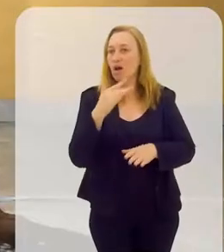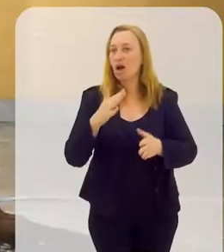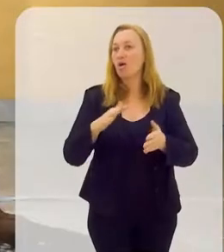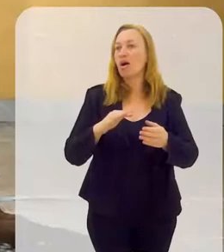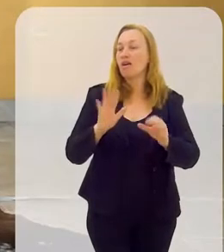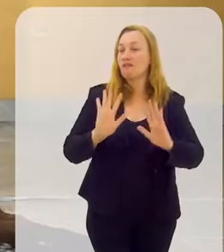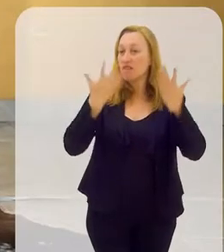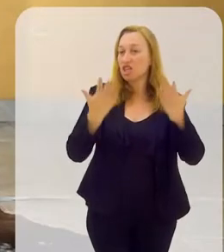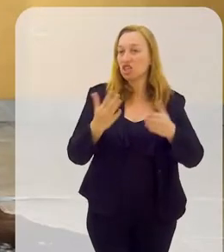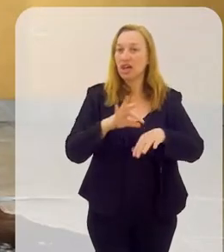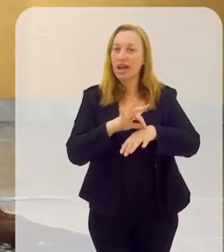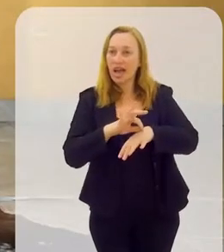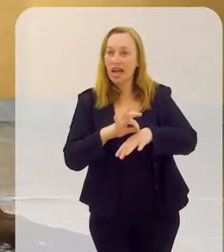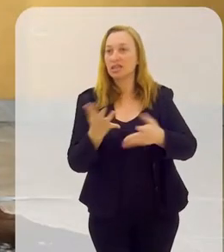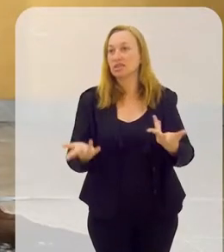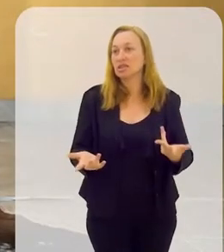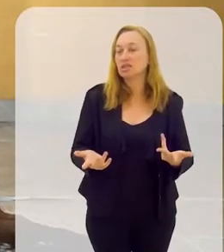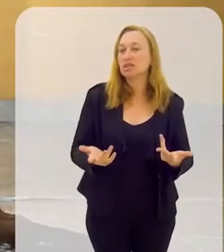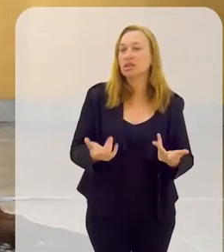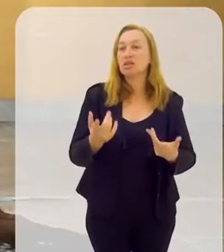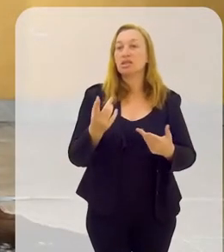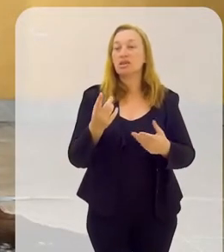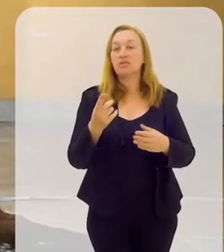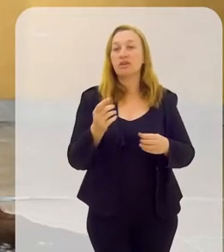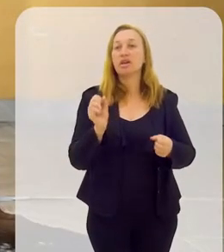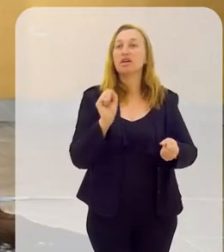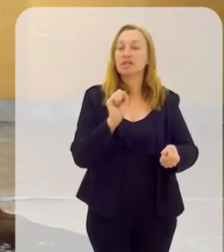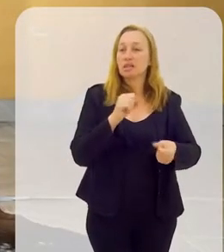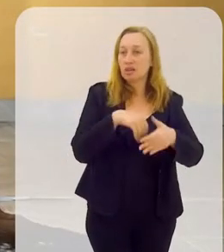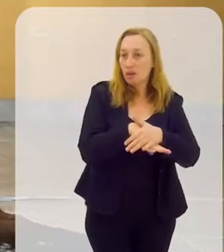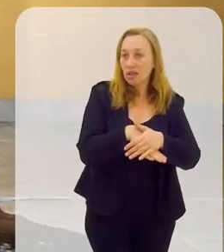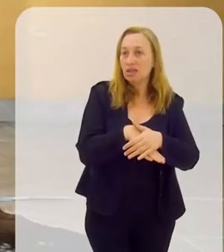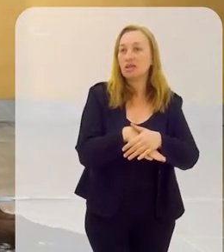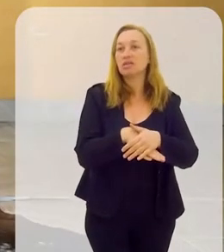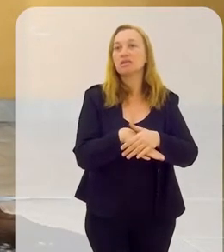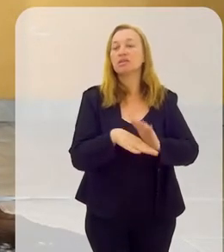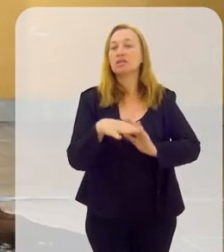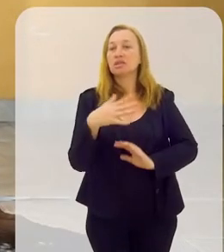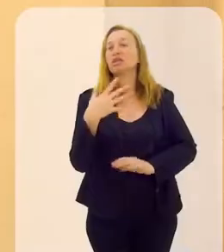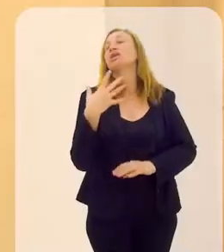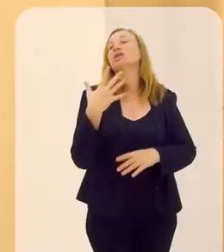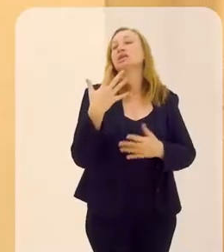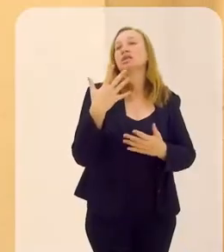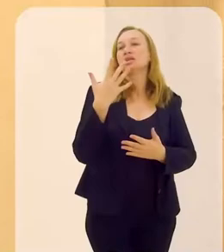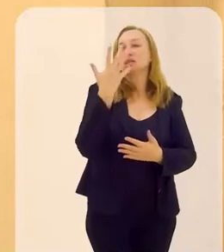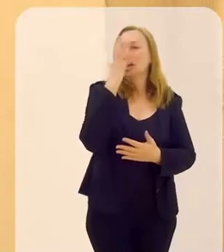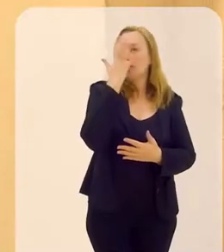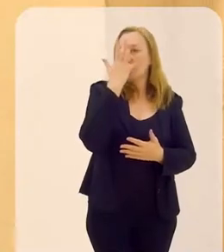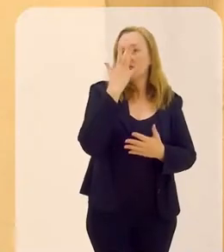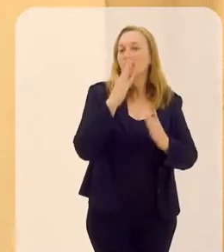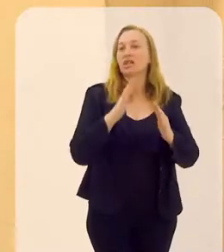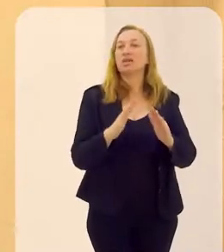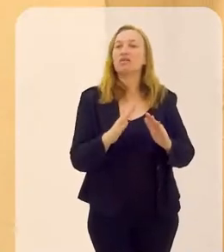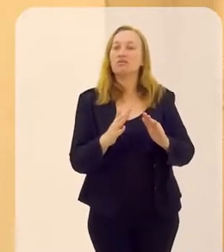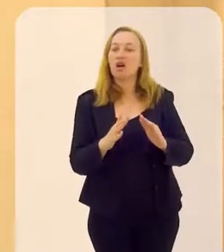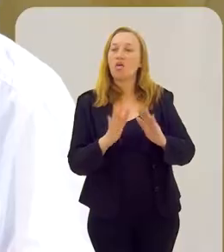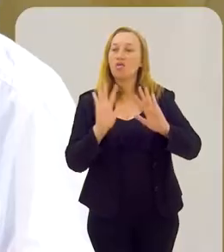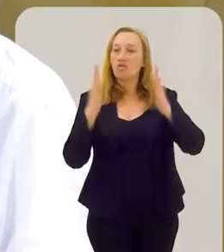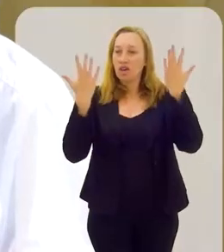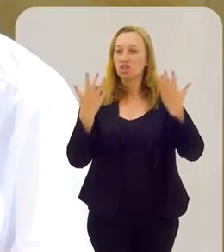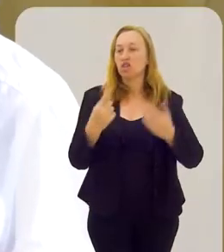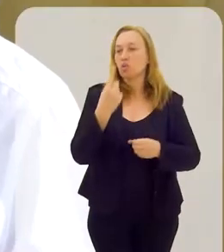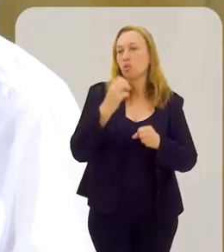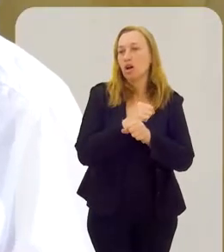Então, antes de você pagar um ano, você não vai a uma festa profana, que é a linguagem do carnaval. Entendi. Então, a gente fica um ano